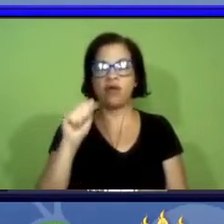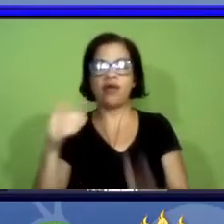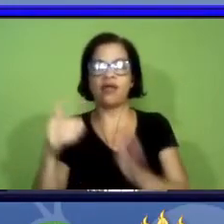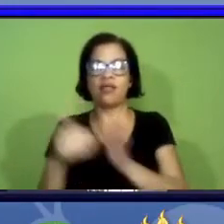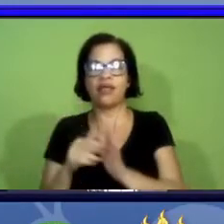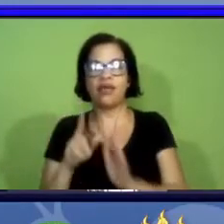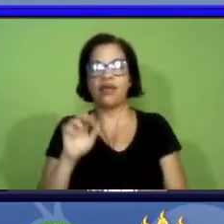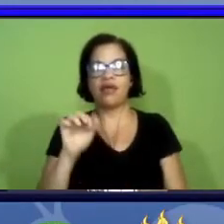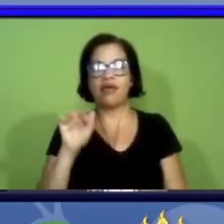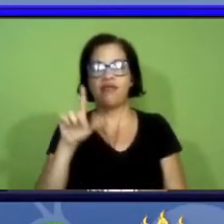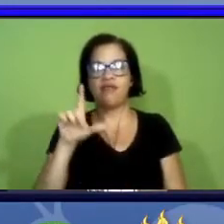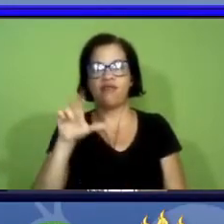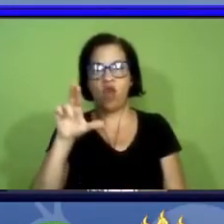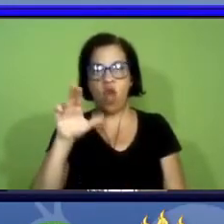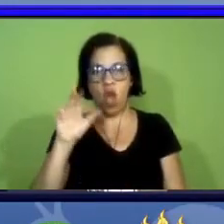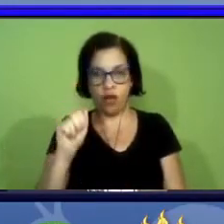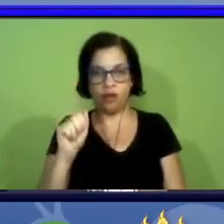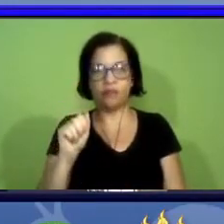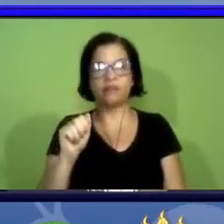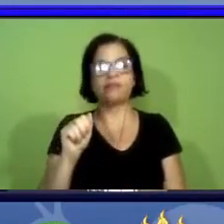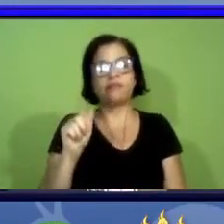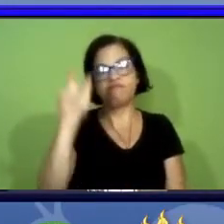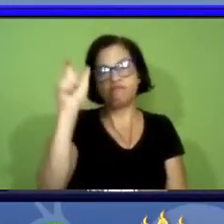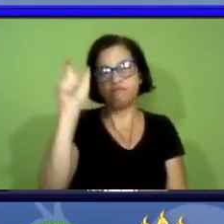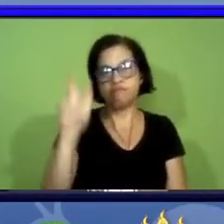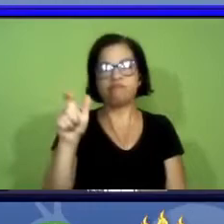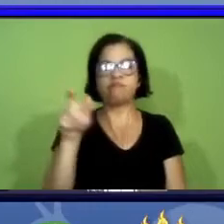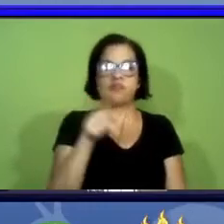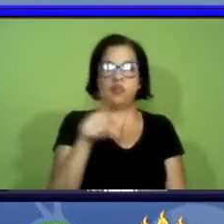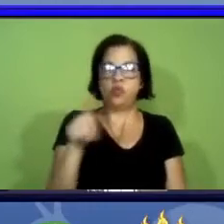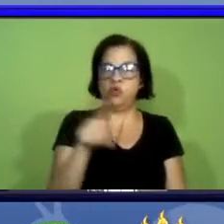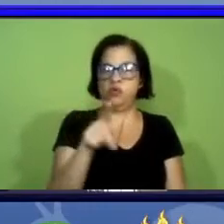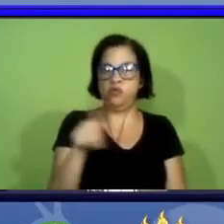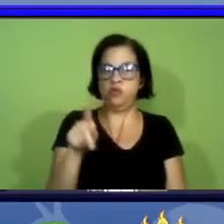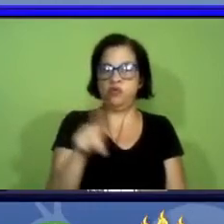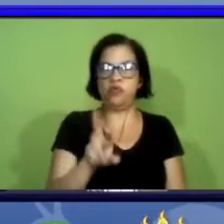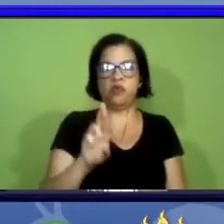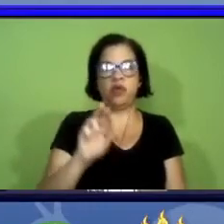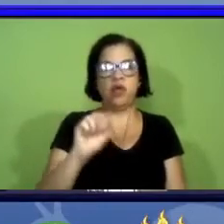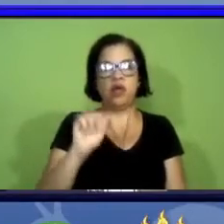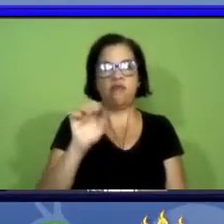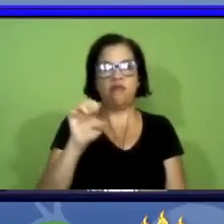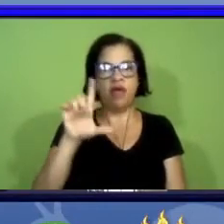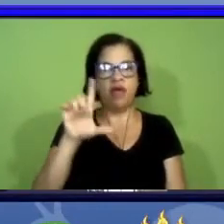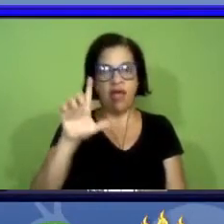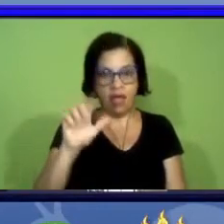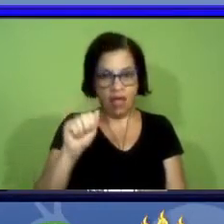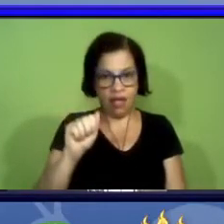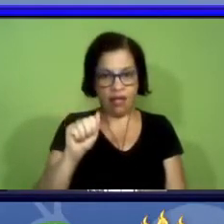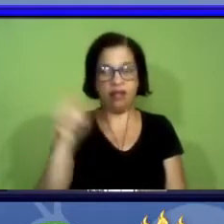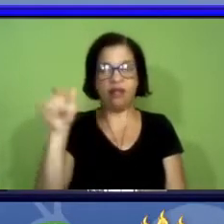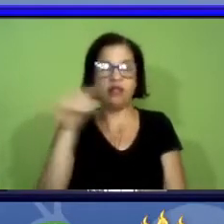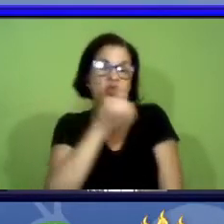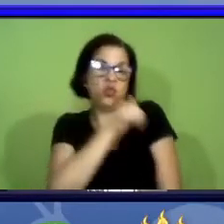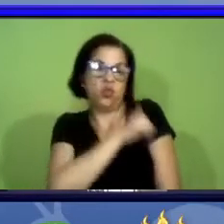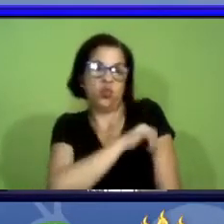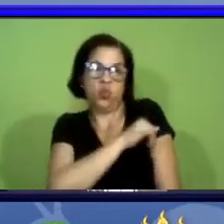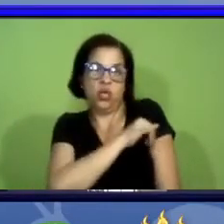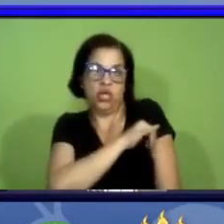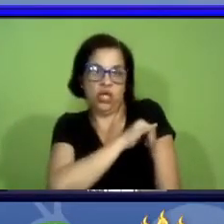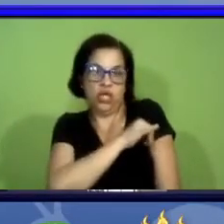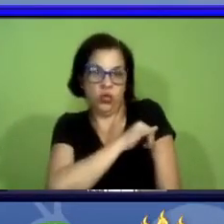na pessoa da professora Rafaela do Jardim Botânico do Rio de Janeiro